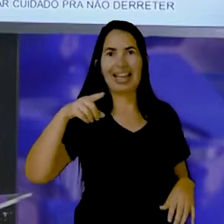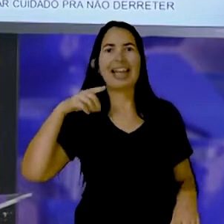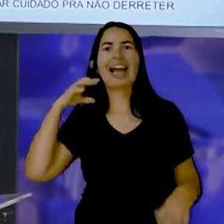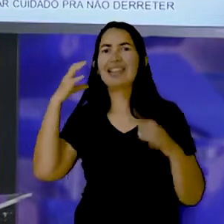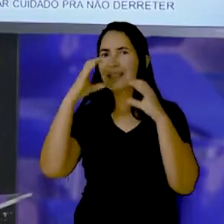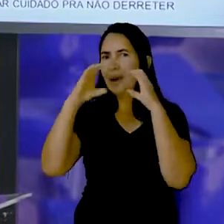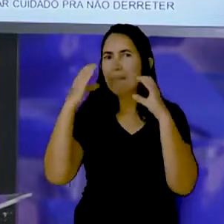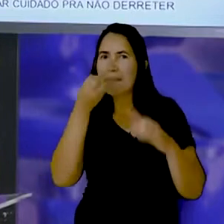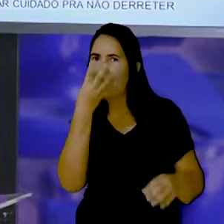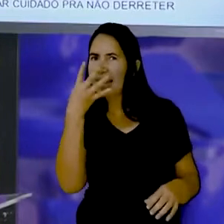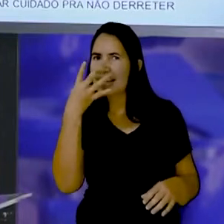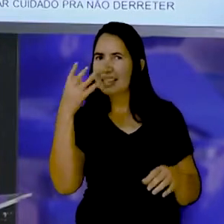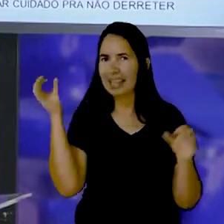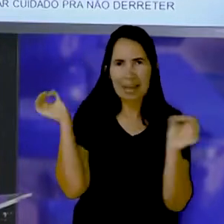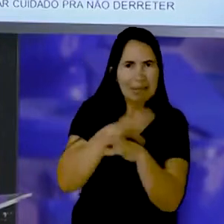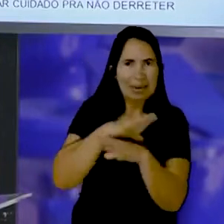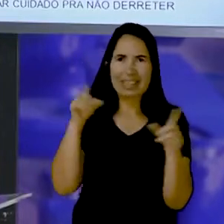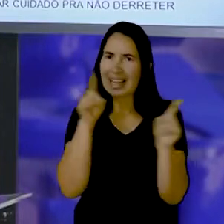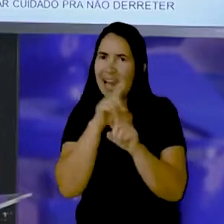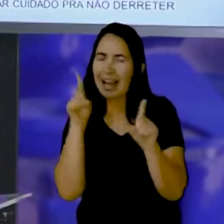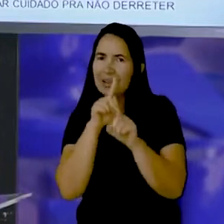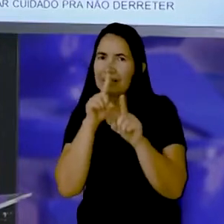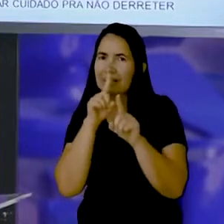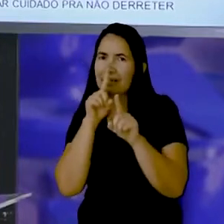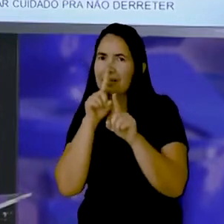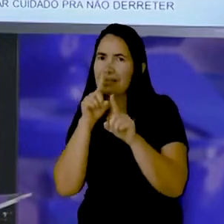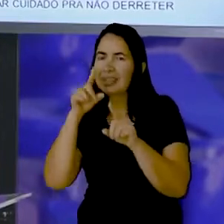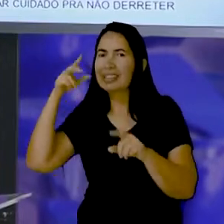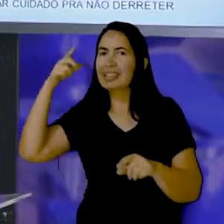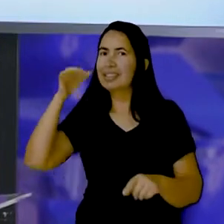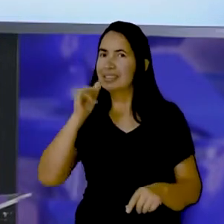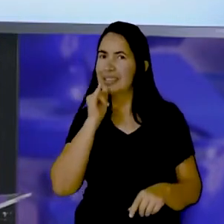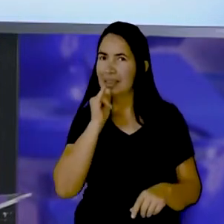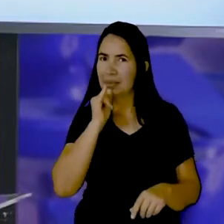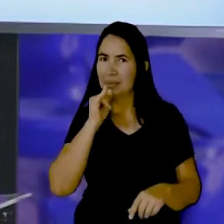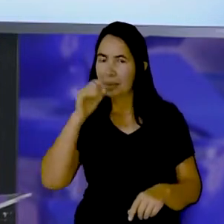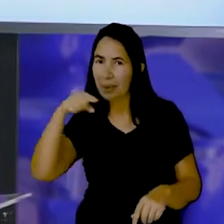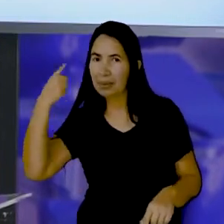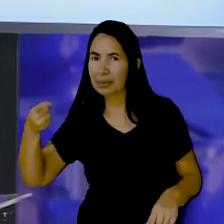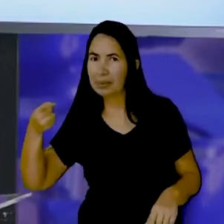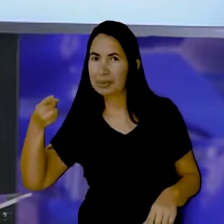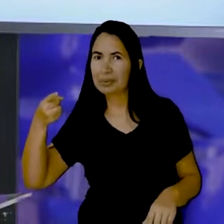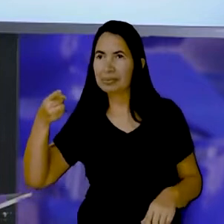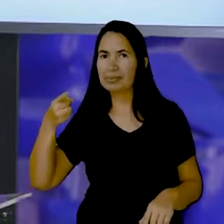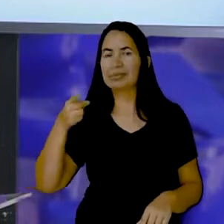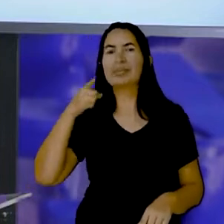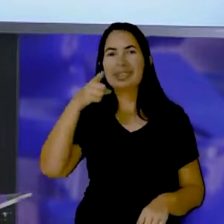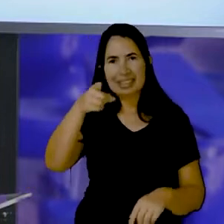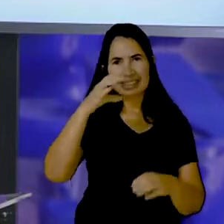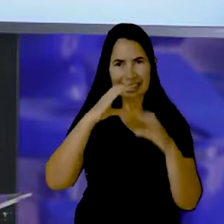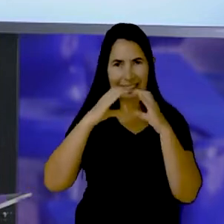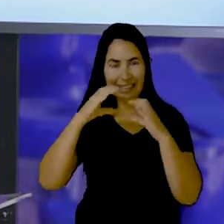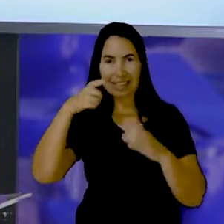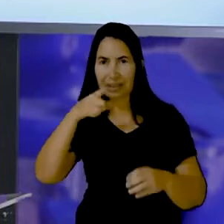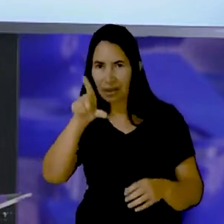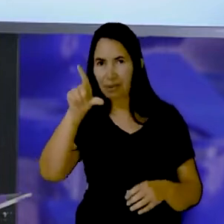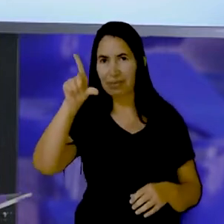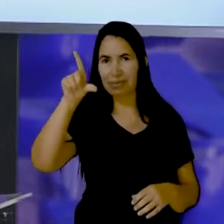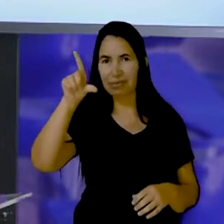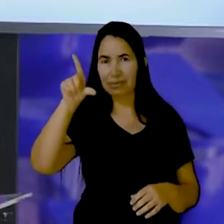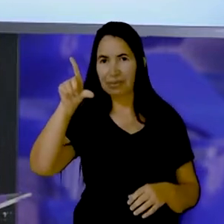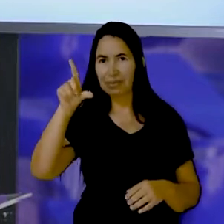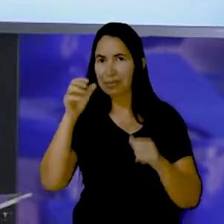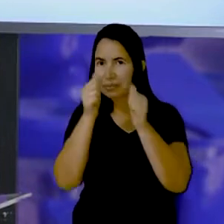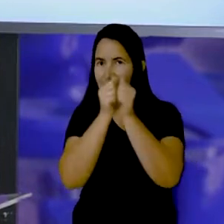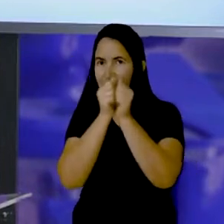Mas não acabou por aí não, hein? Quer ver só outro exemplo? Vamos lá Quero vocês cantando de novo junto comigo, tá bom?